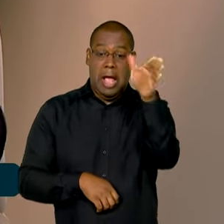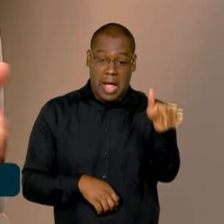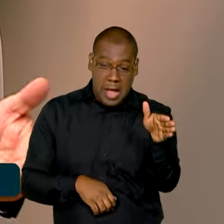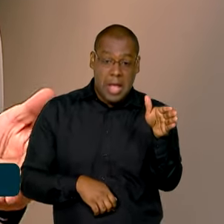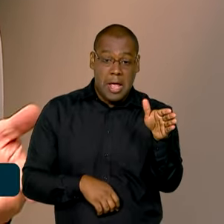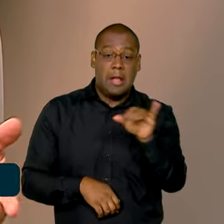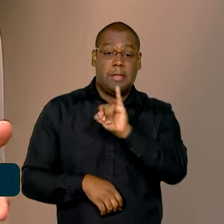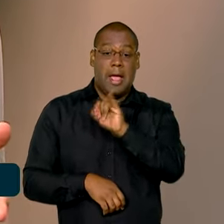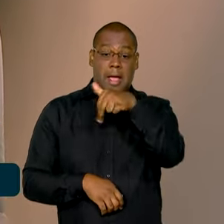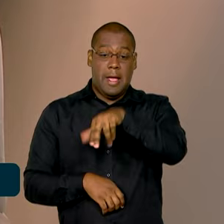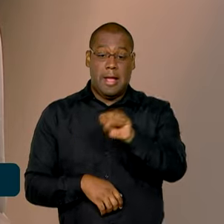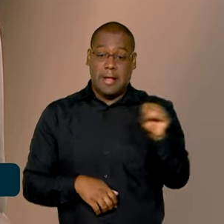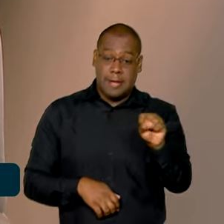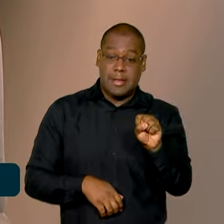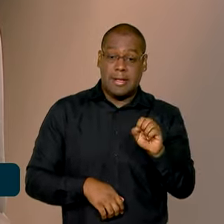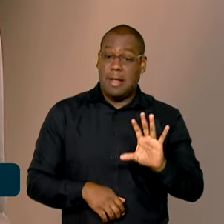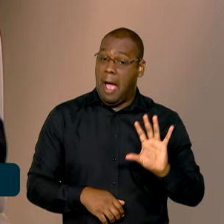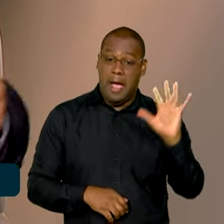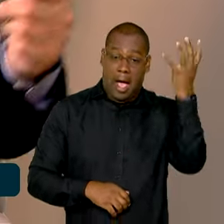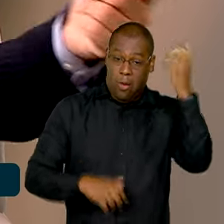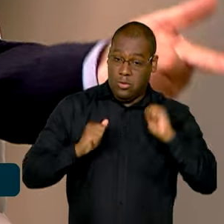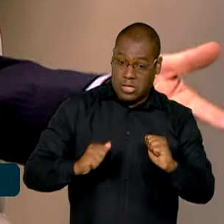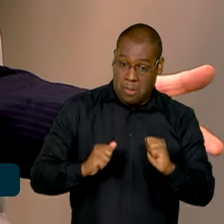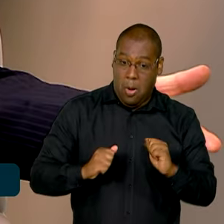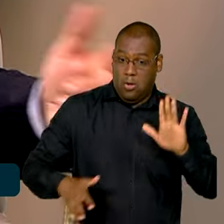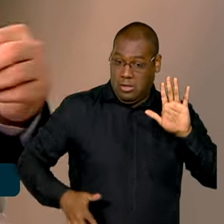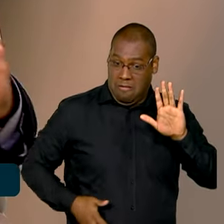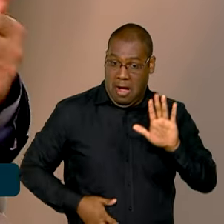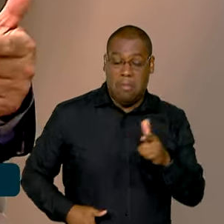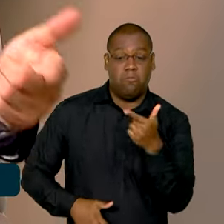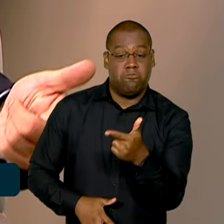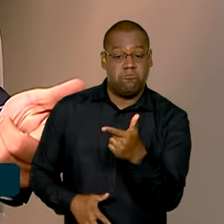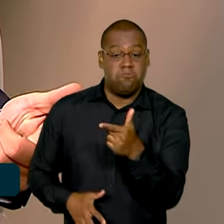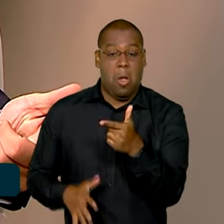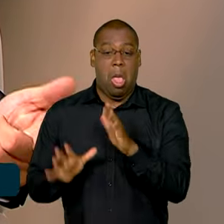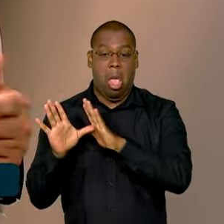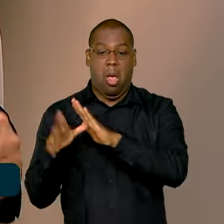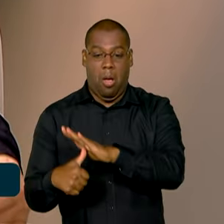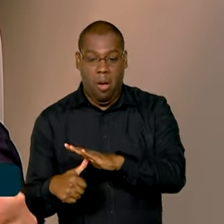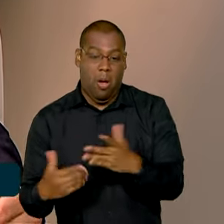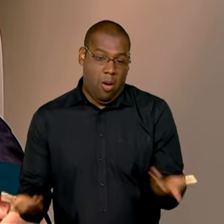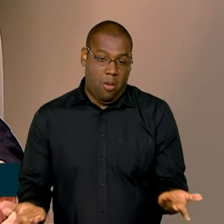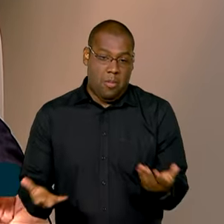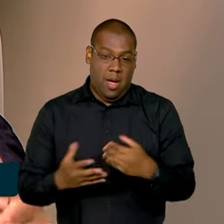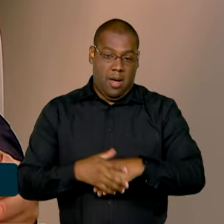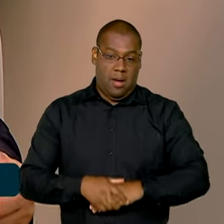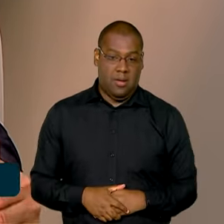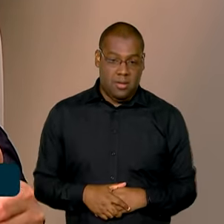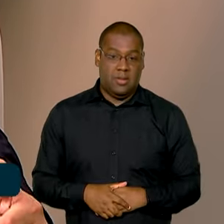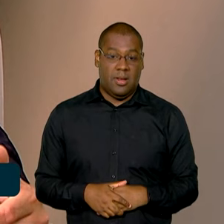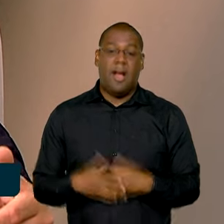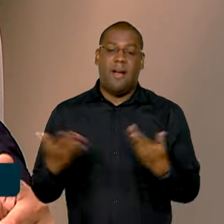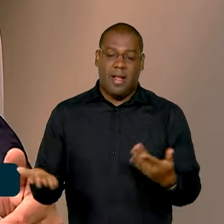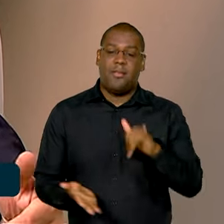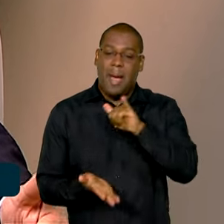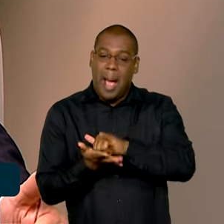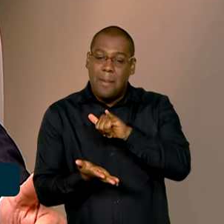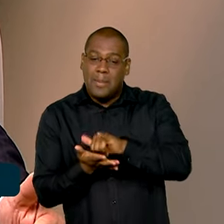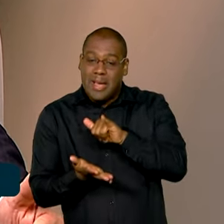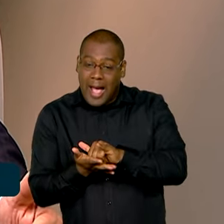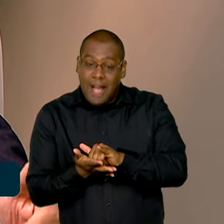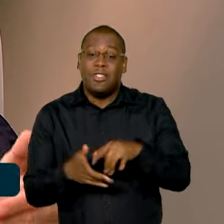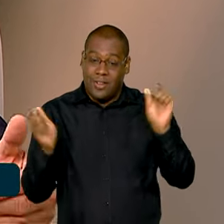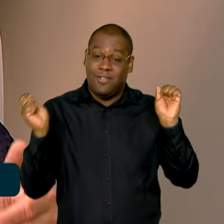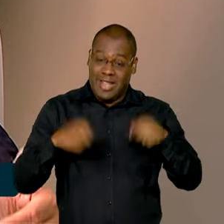você tem uma série de problemas que impõem a pessoa, até uma agência, esperar meses a perícia. O atestado médio faz não só que seja mais